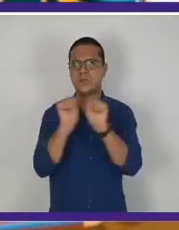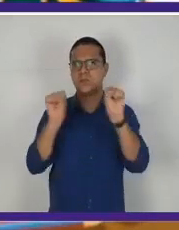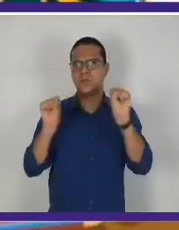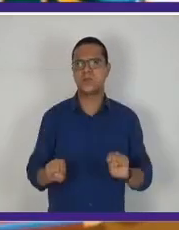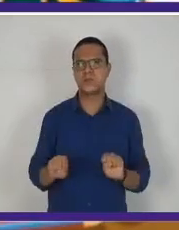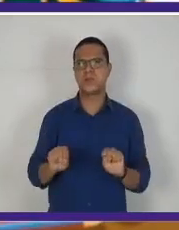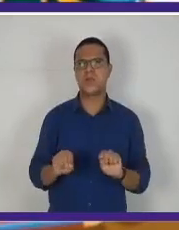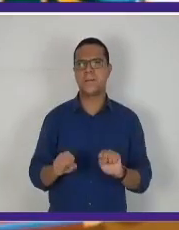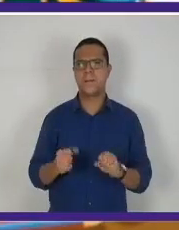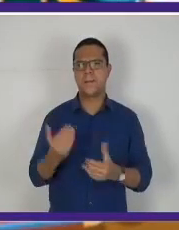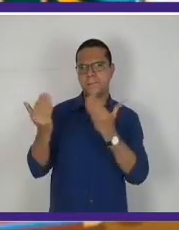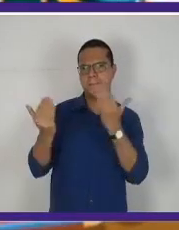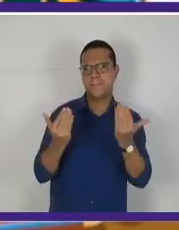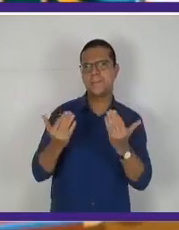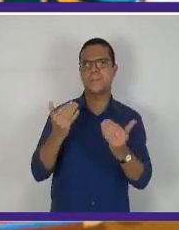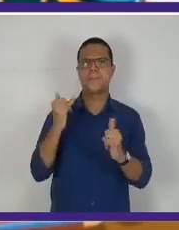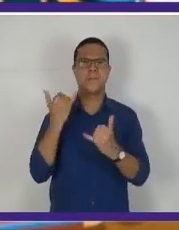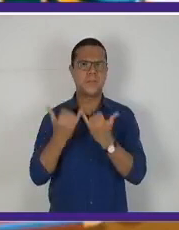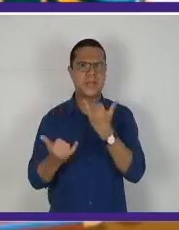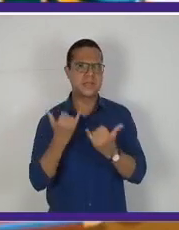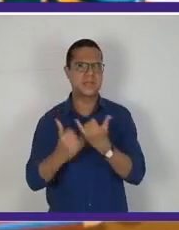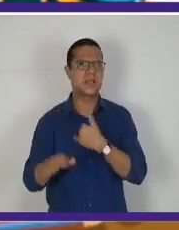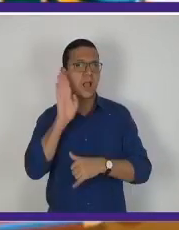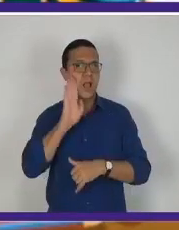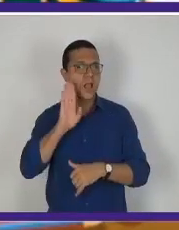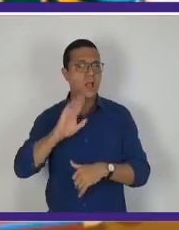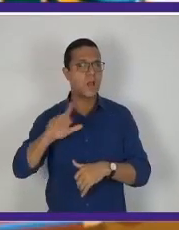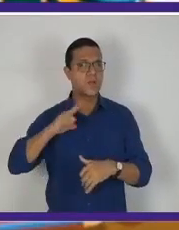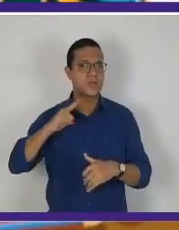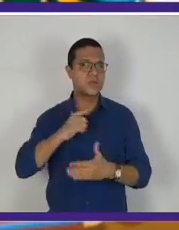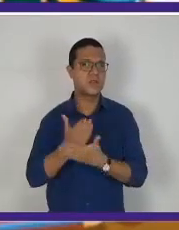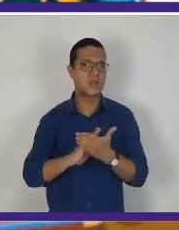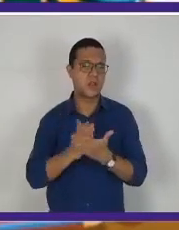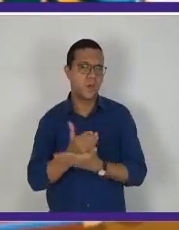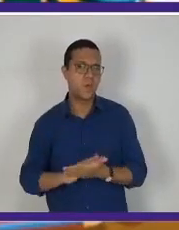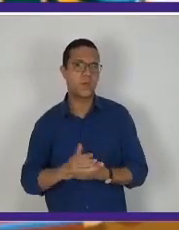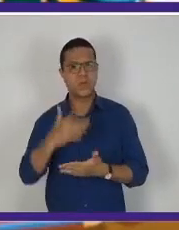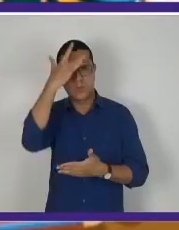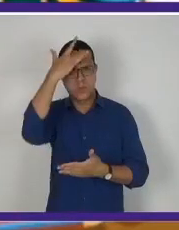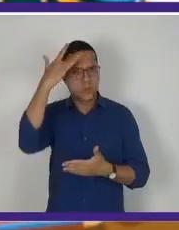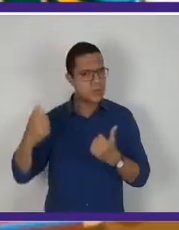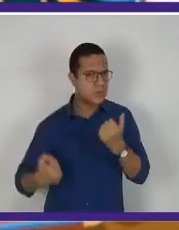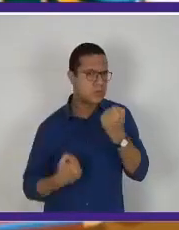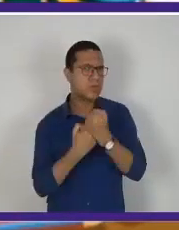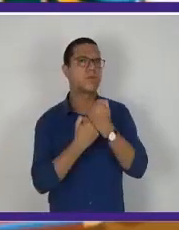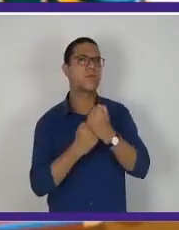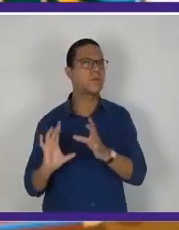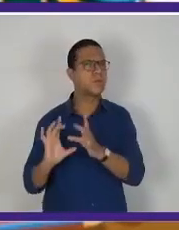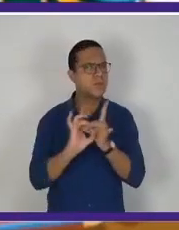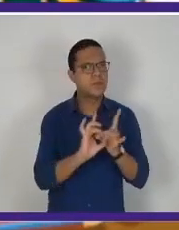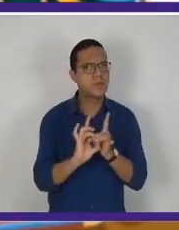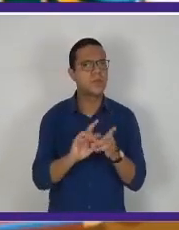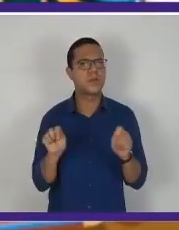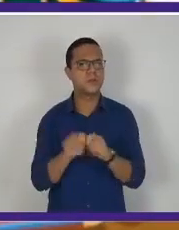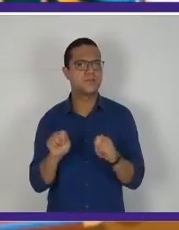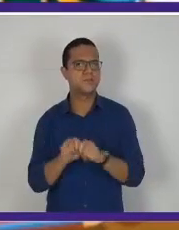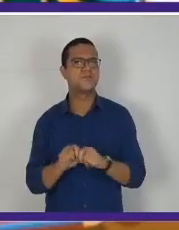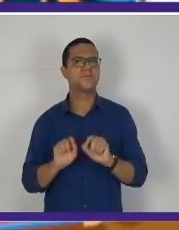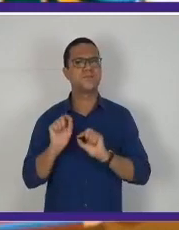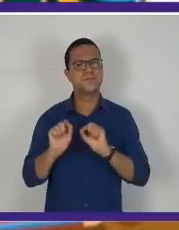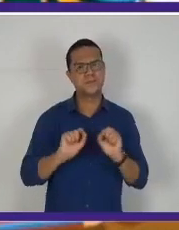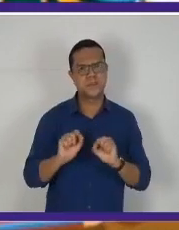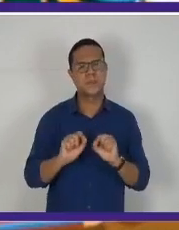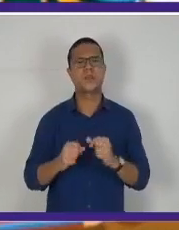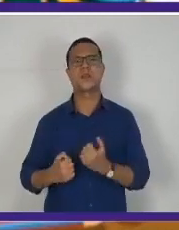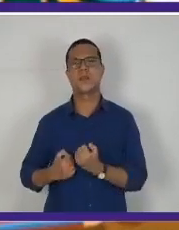temos aqui alguns aliados políticos de Vargas, que vão assessorá-lo